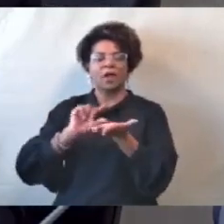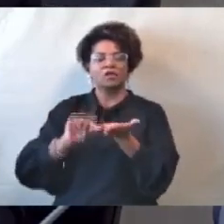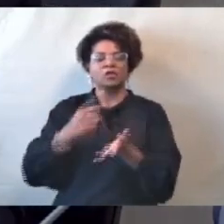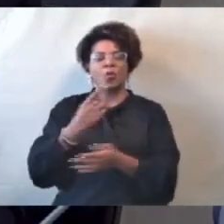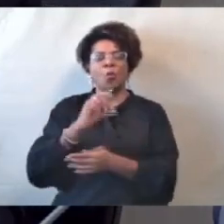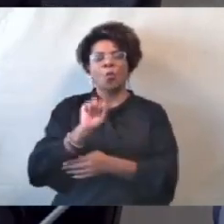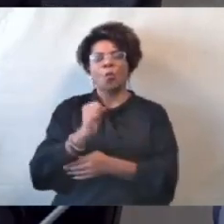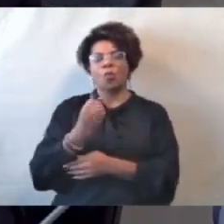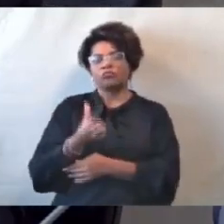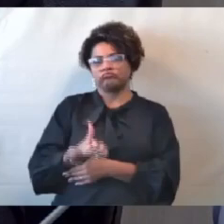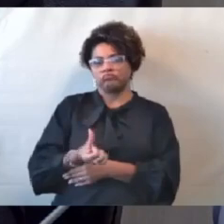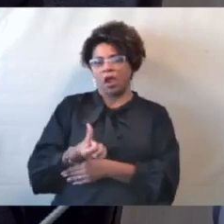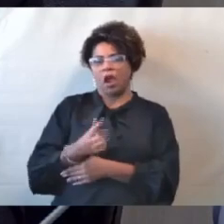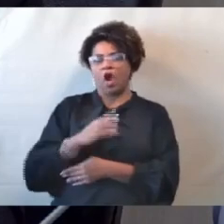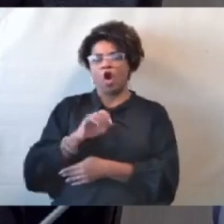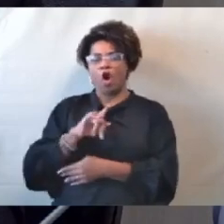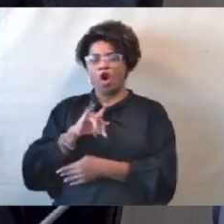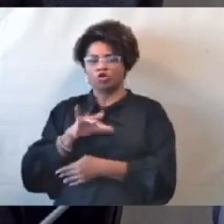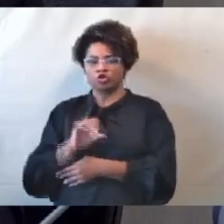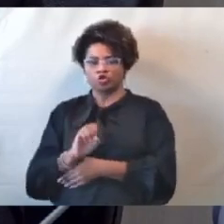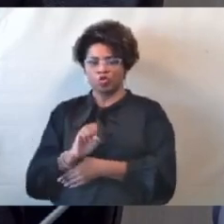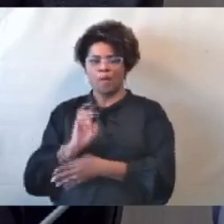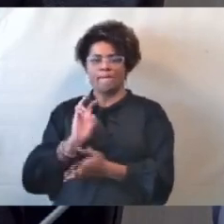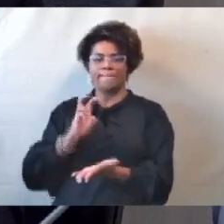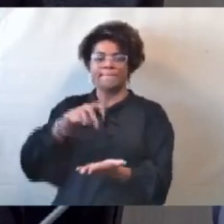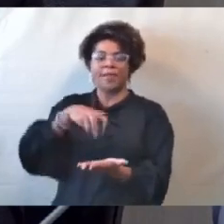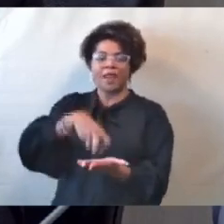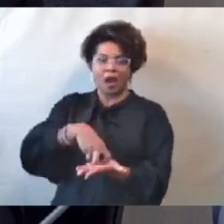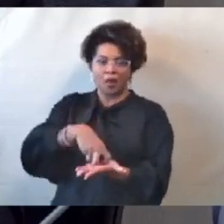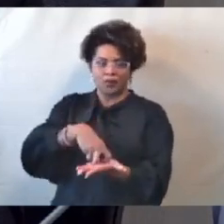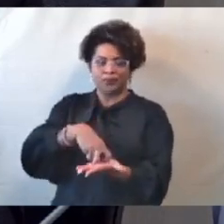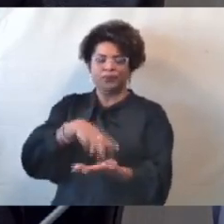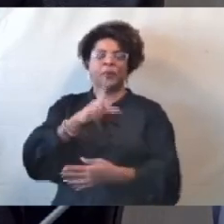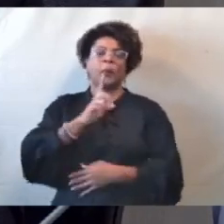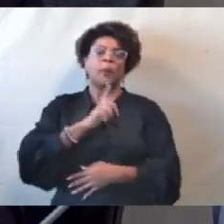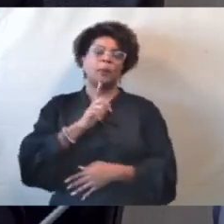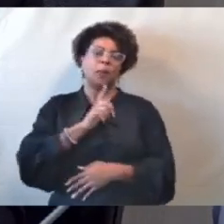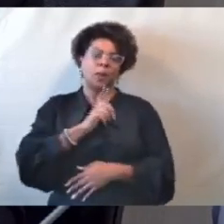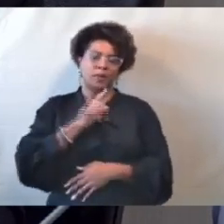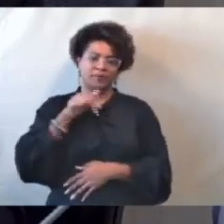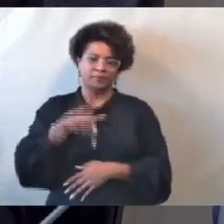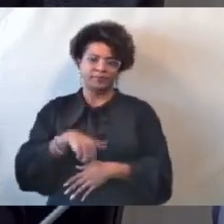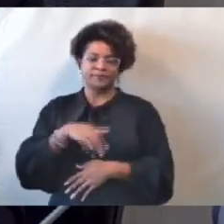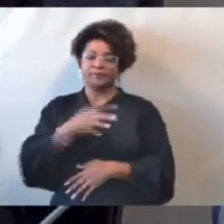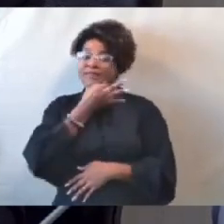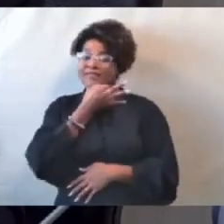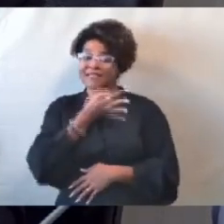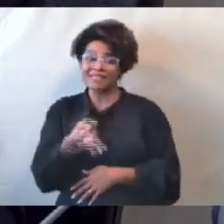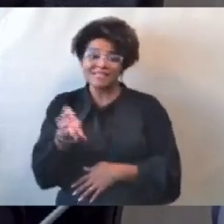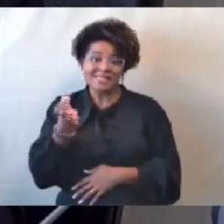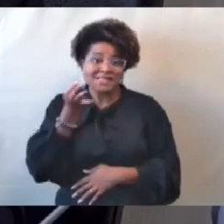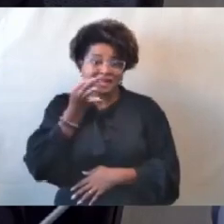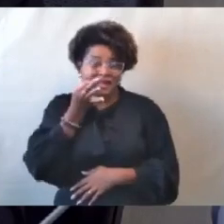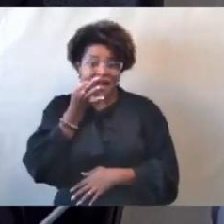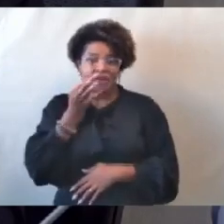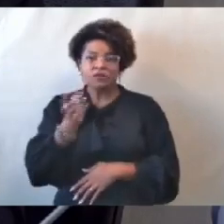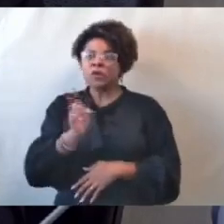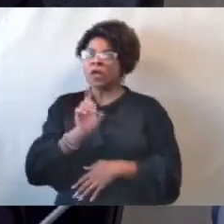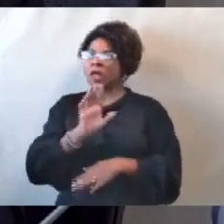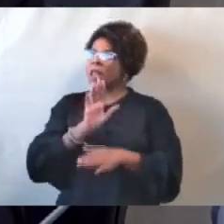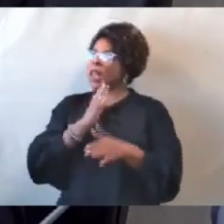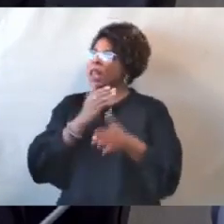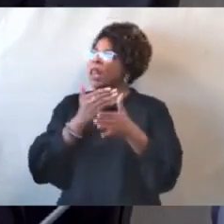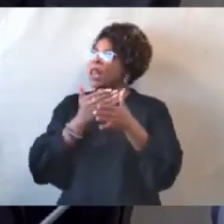Código de Processo Penal. Ressalte-se que, eventual silêncio, não importará em confissão do